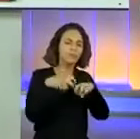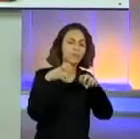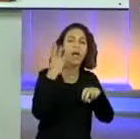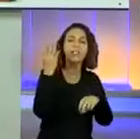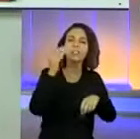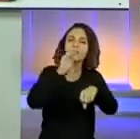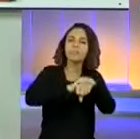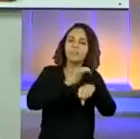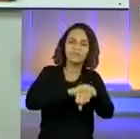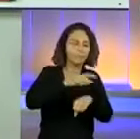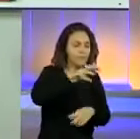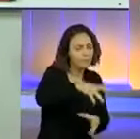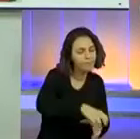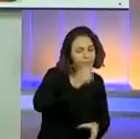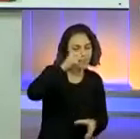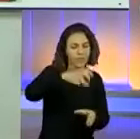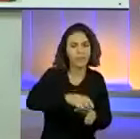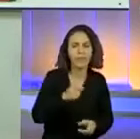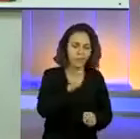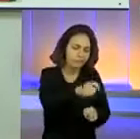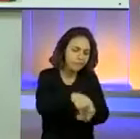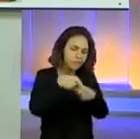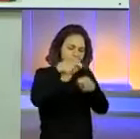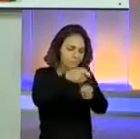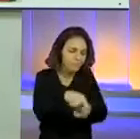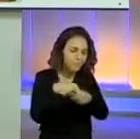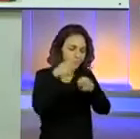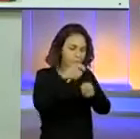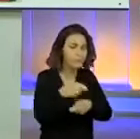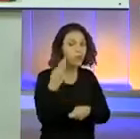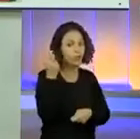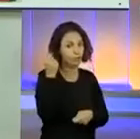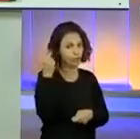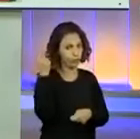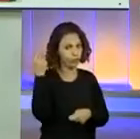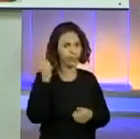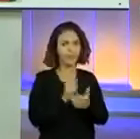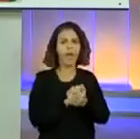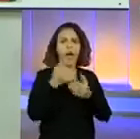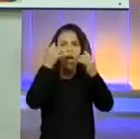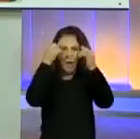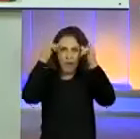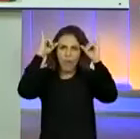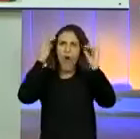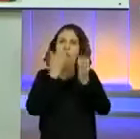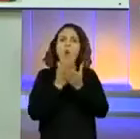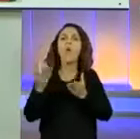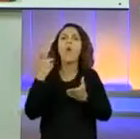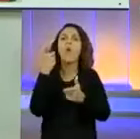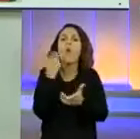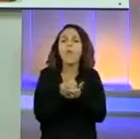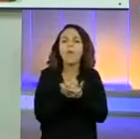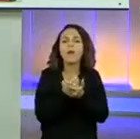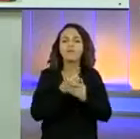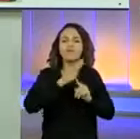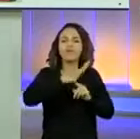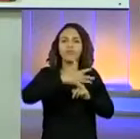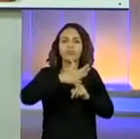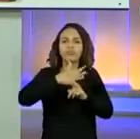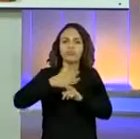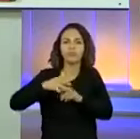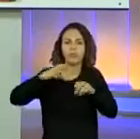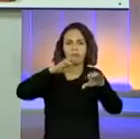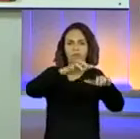maneira manual, beleza? Então, ela pegava a enxada e fazia o trabalho. Aí, muitos fazendeiros começaram a comprar trator. O trator começou a fazer o